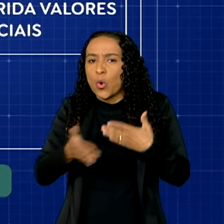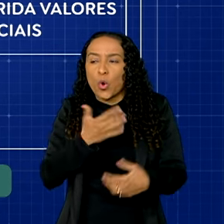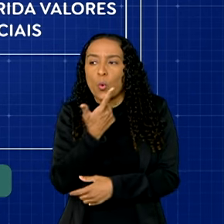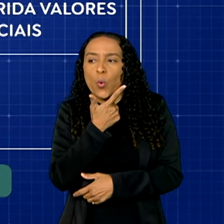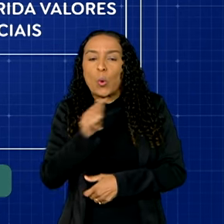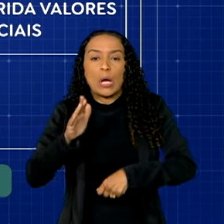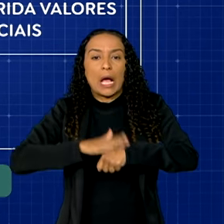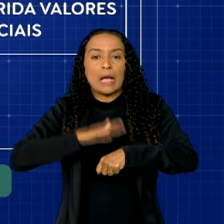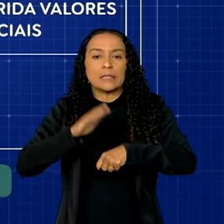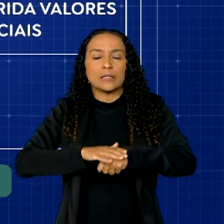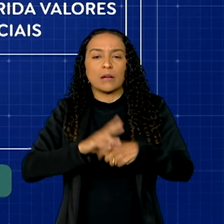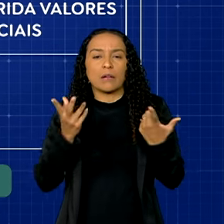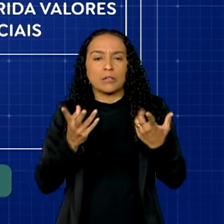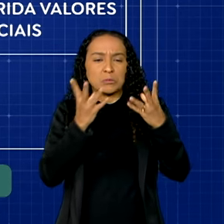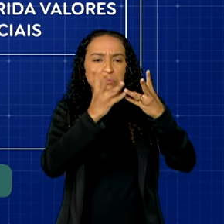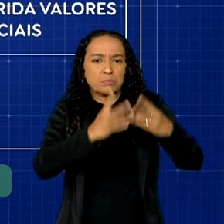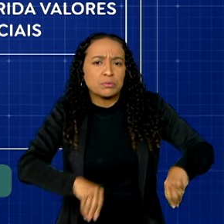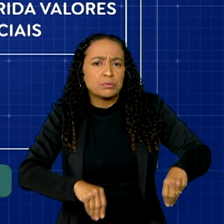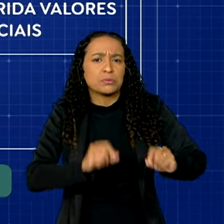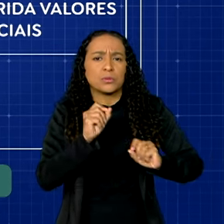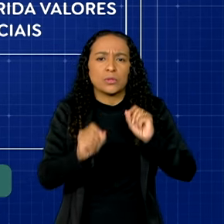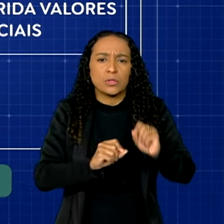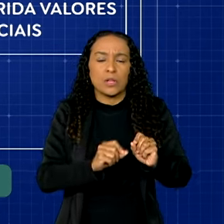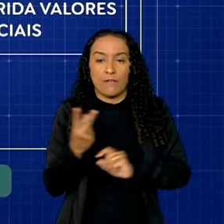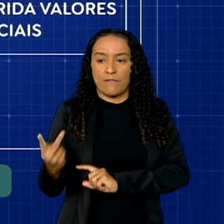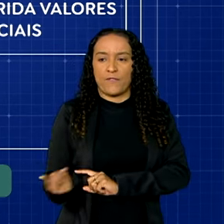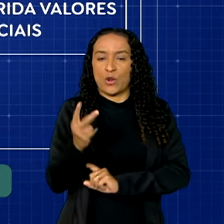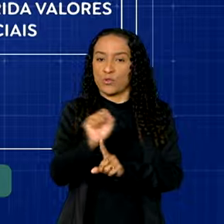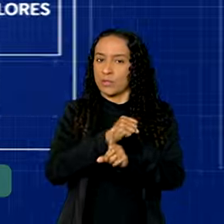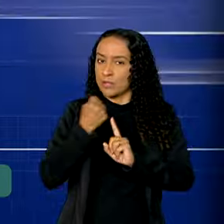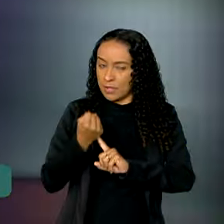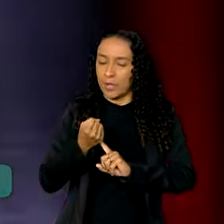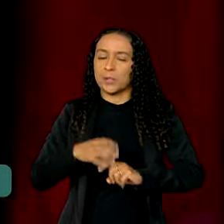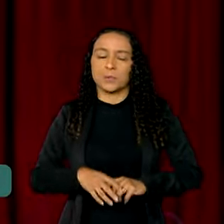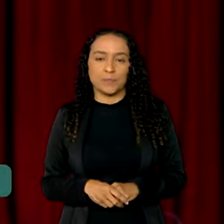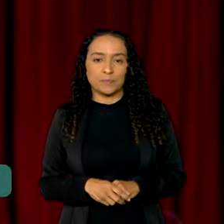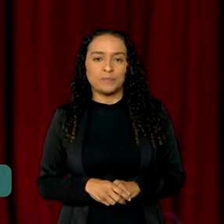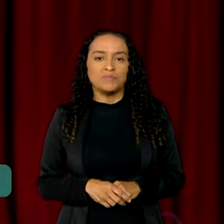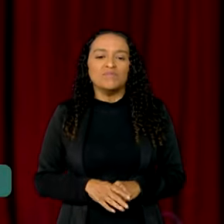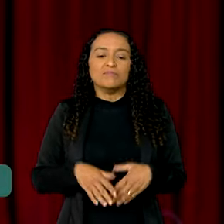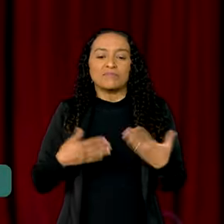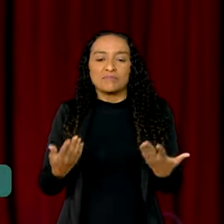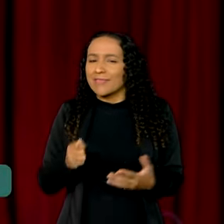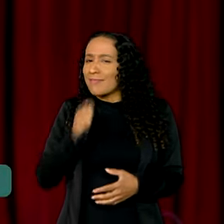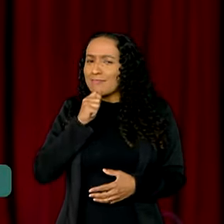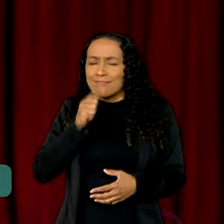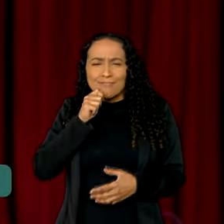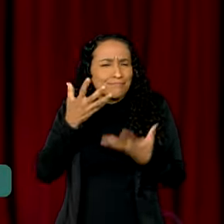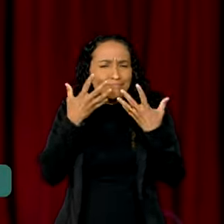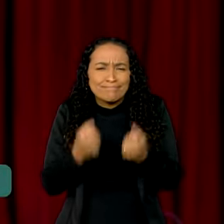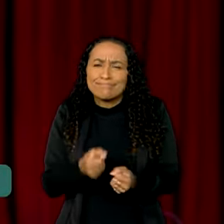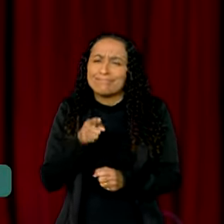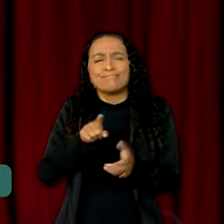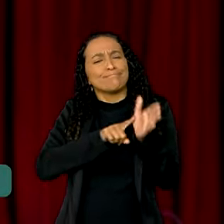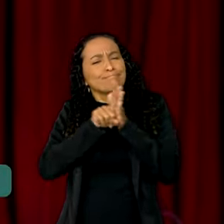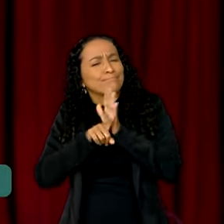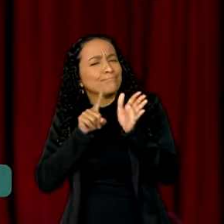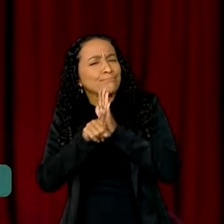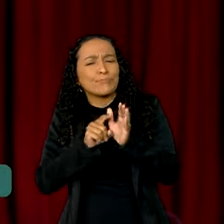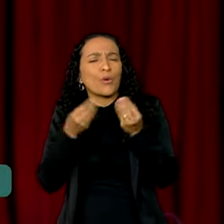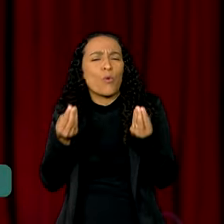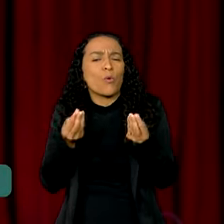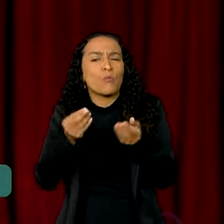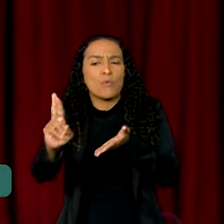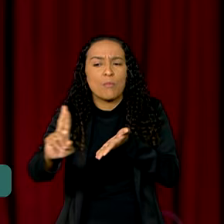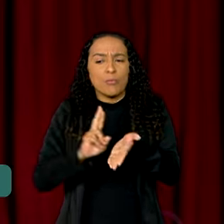outra ação que agrida deliberadamente valores sociais. Ainda não convencido, você questiona, mas e o